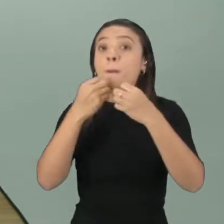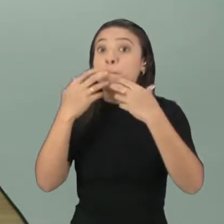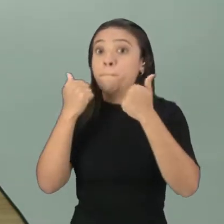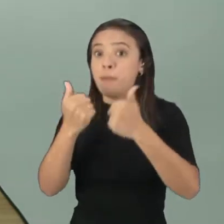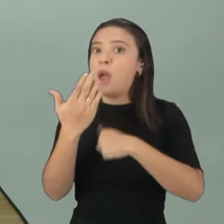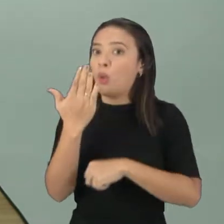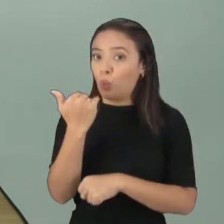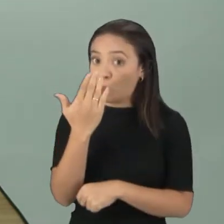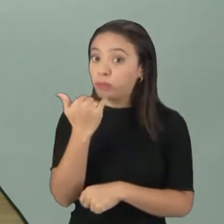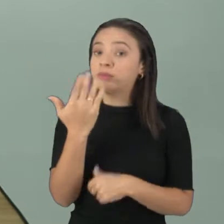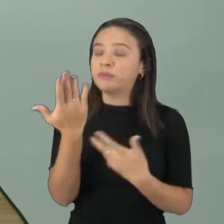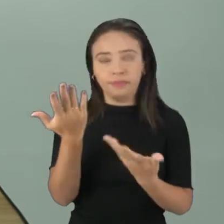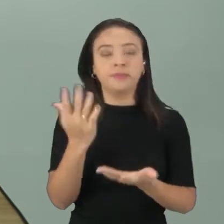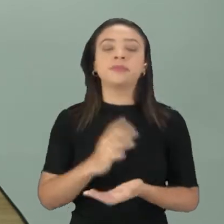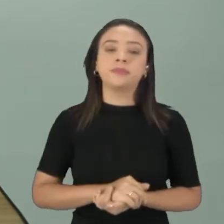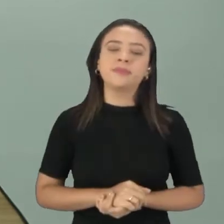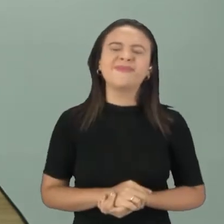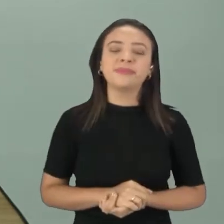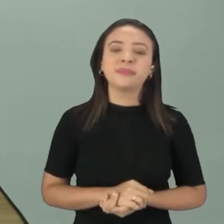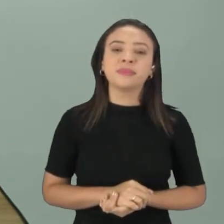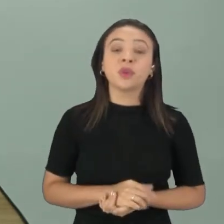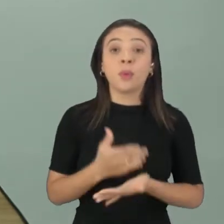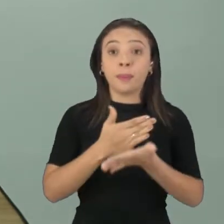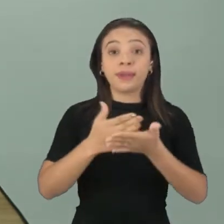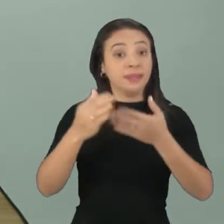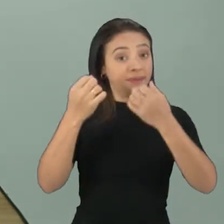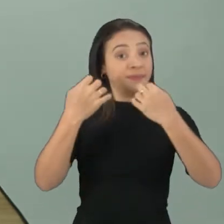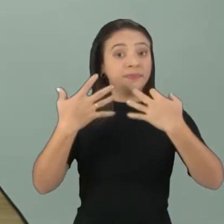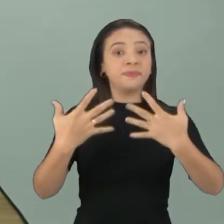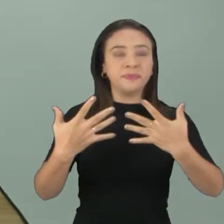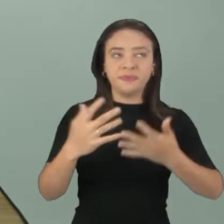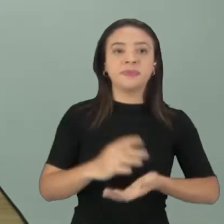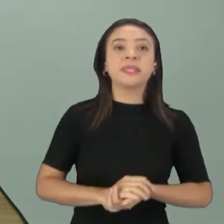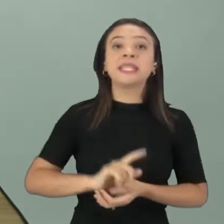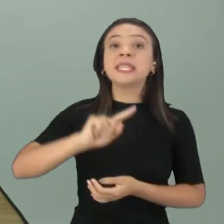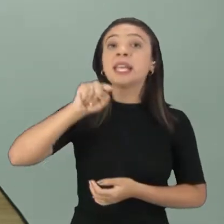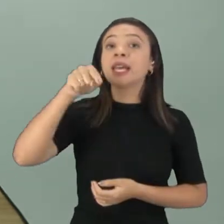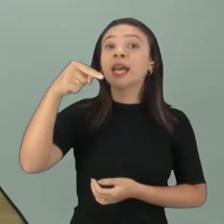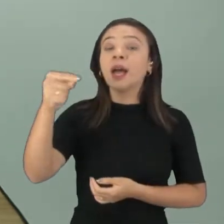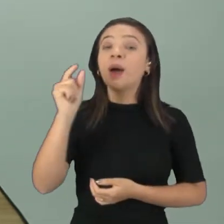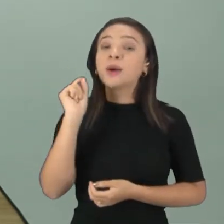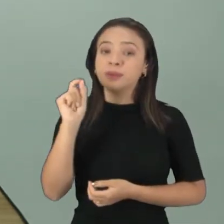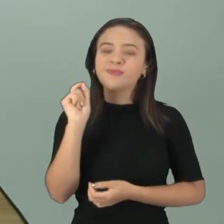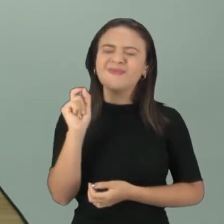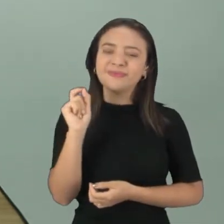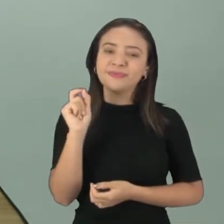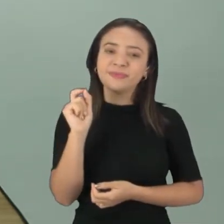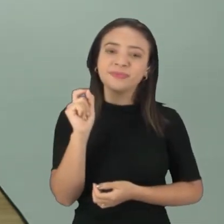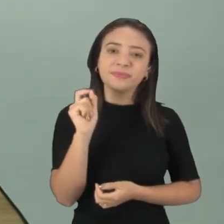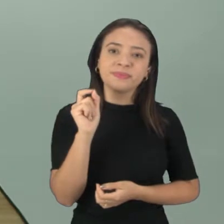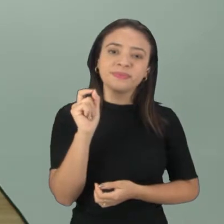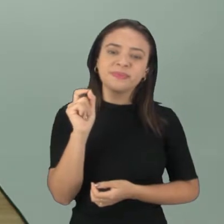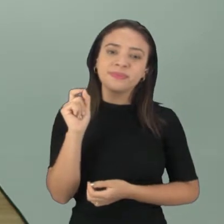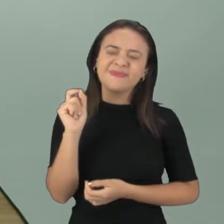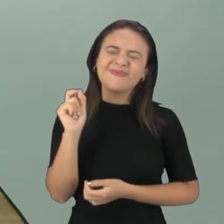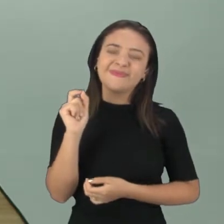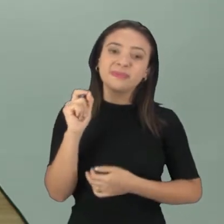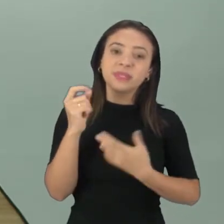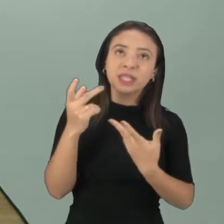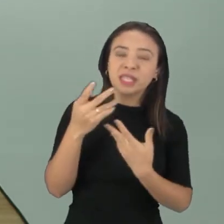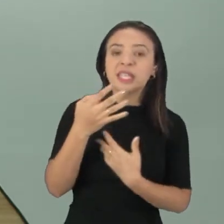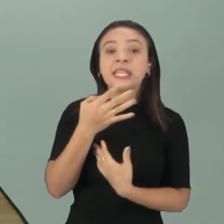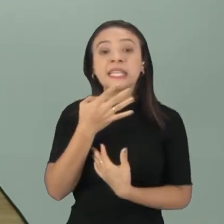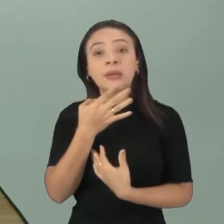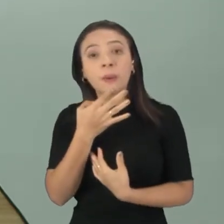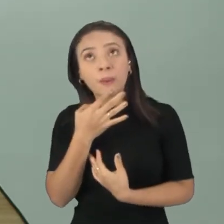alimentos também, tá bom? A gente vai começar falando sobre isso e depois a gente vai descobrir